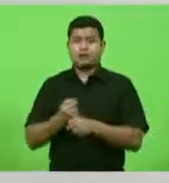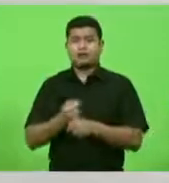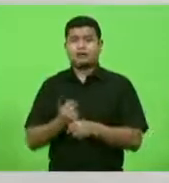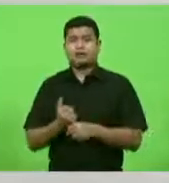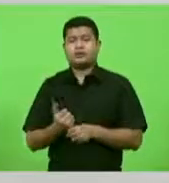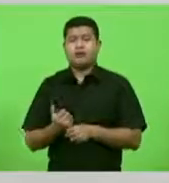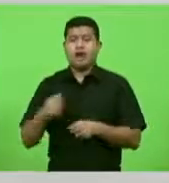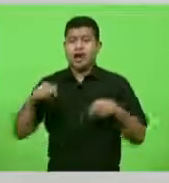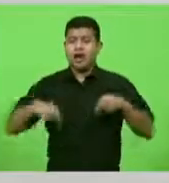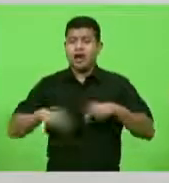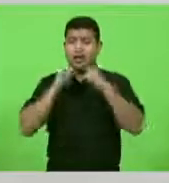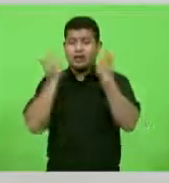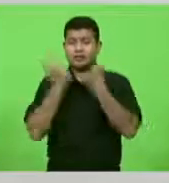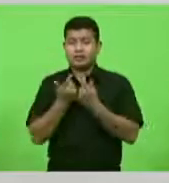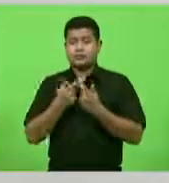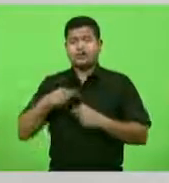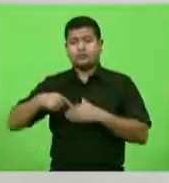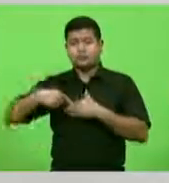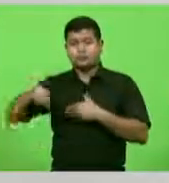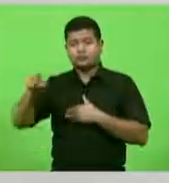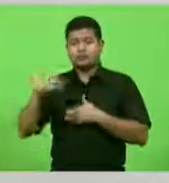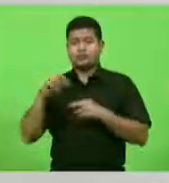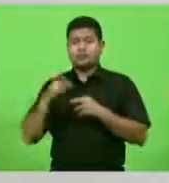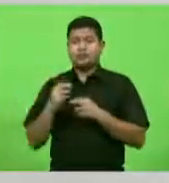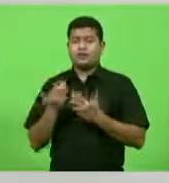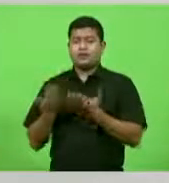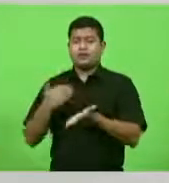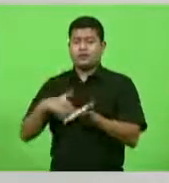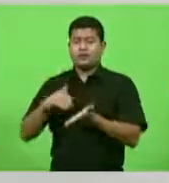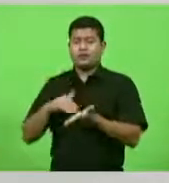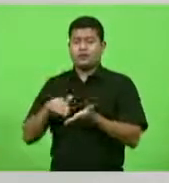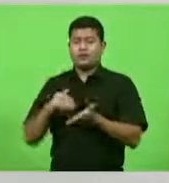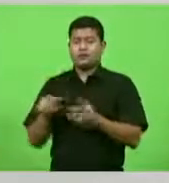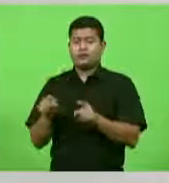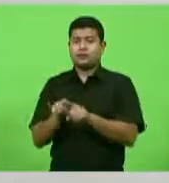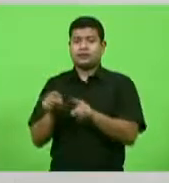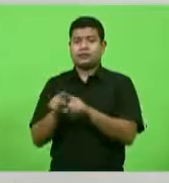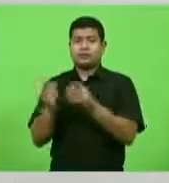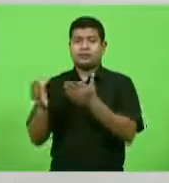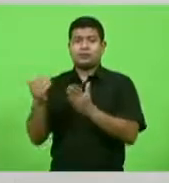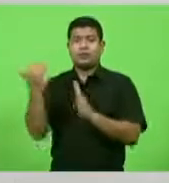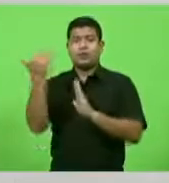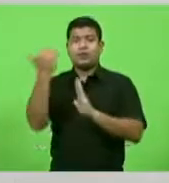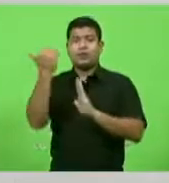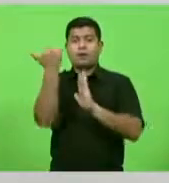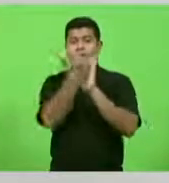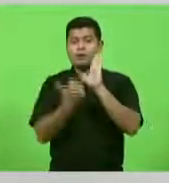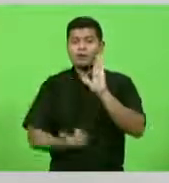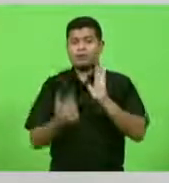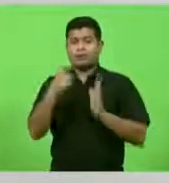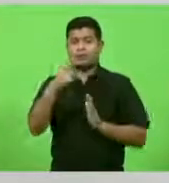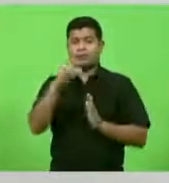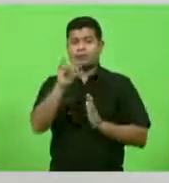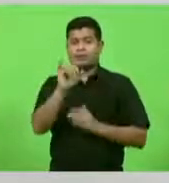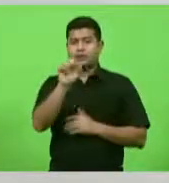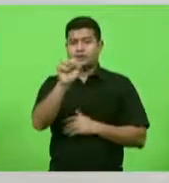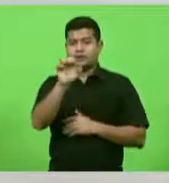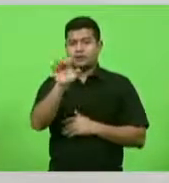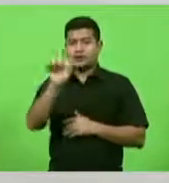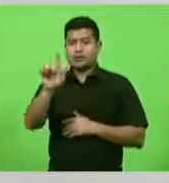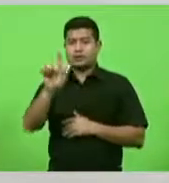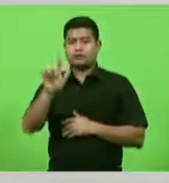governo, ao secretário de Segurança Pública, um programa chamado PSEG, que é um plano de investimento para